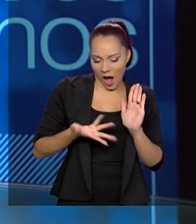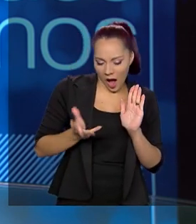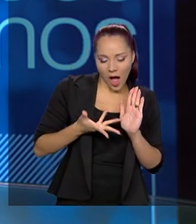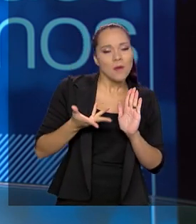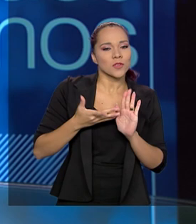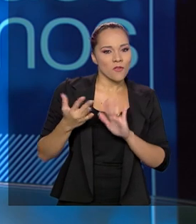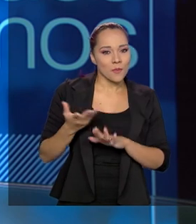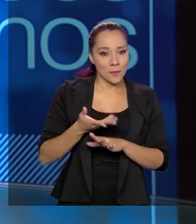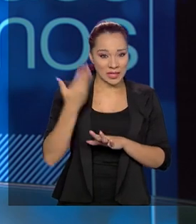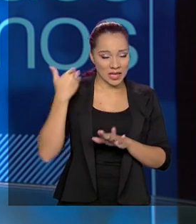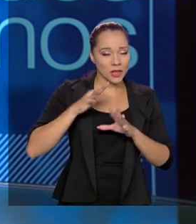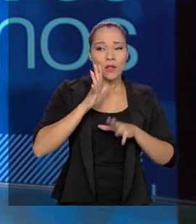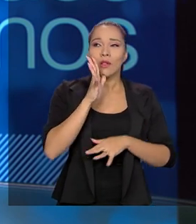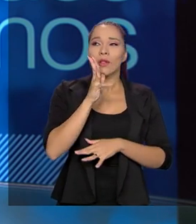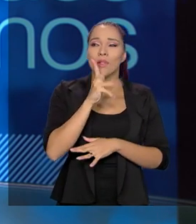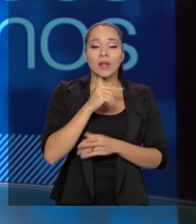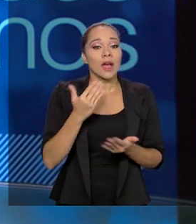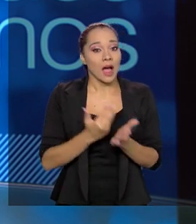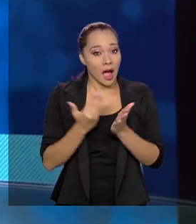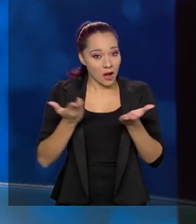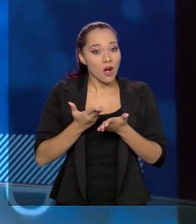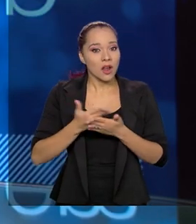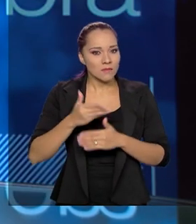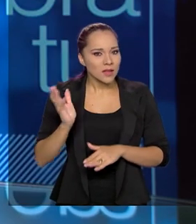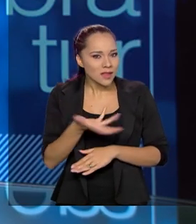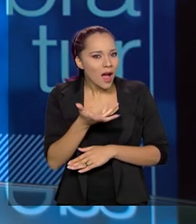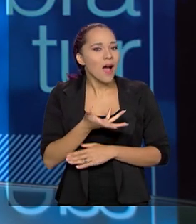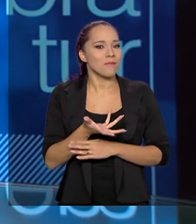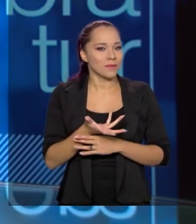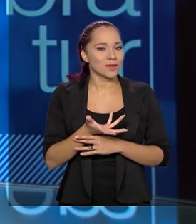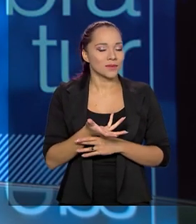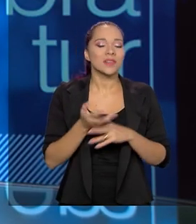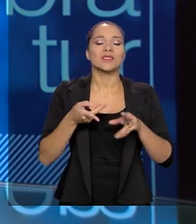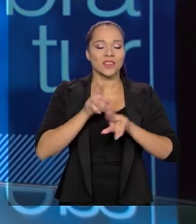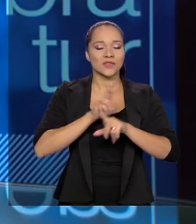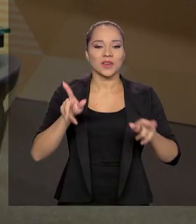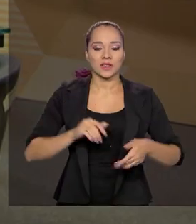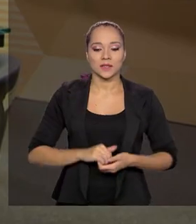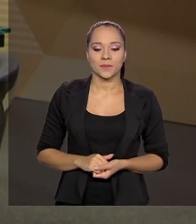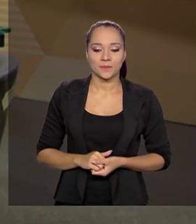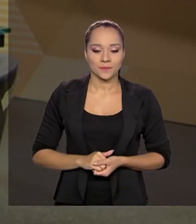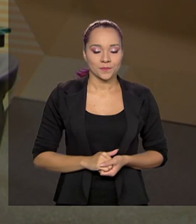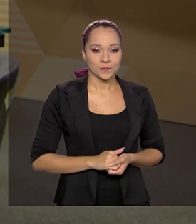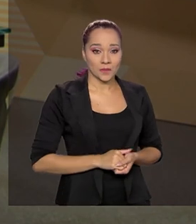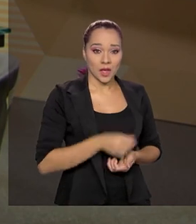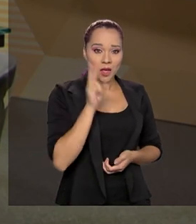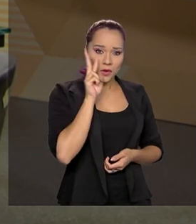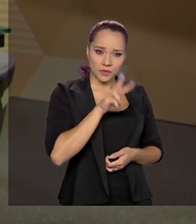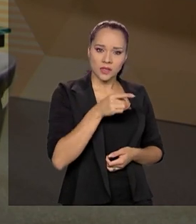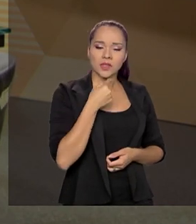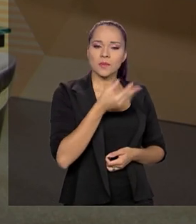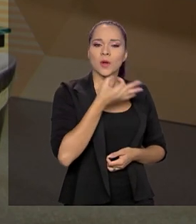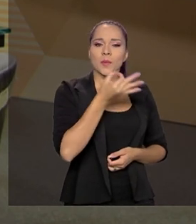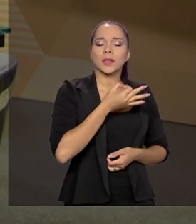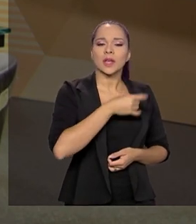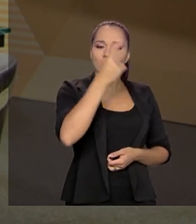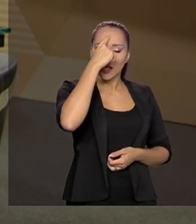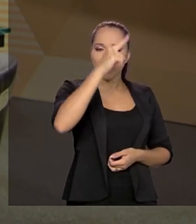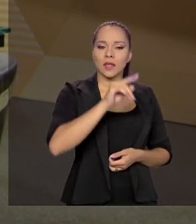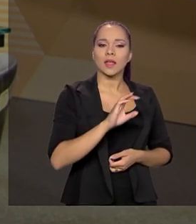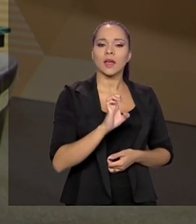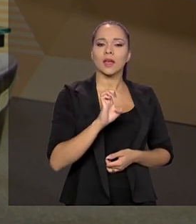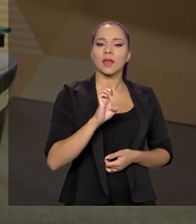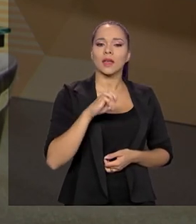arrastava, e entregamos o que não estava programado. Isso é o que faz a diferença. Eu vi que o senhor também comentou que a ideia da Embratur